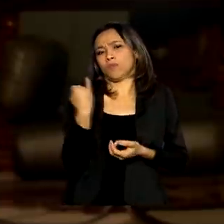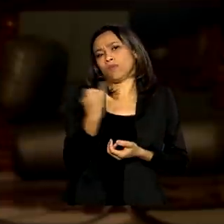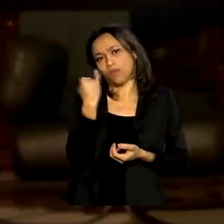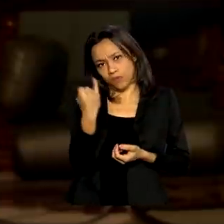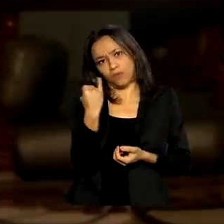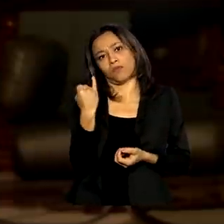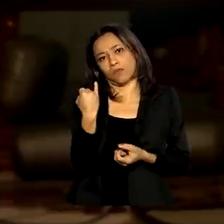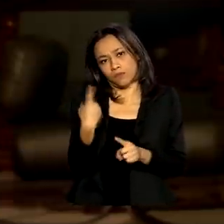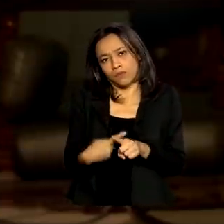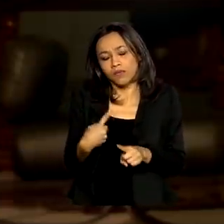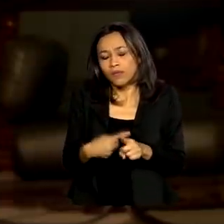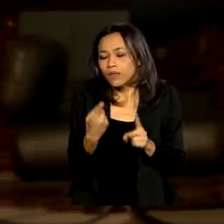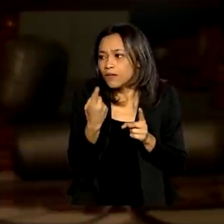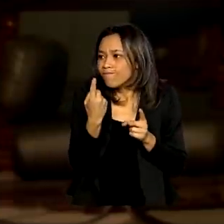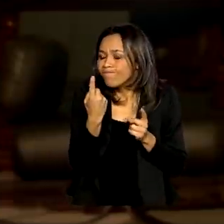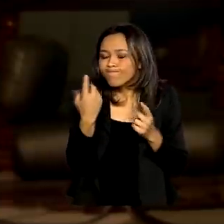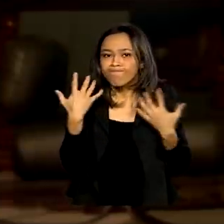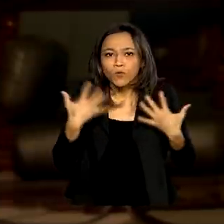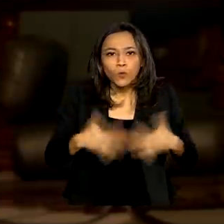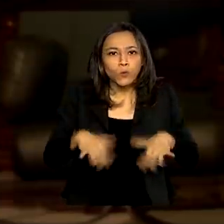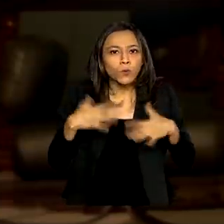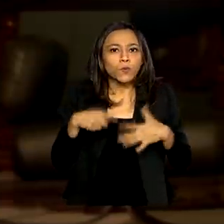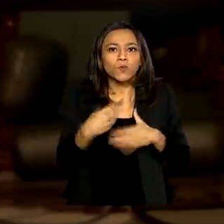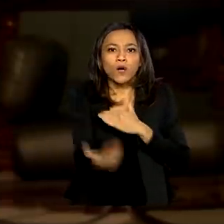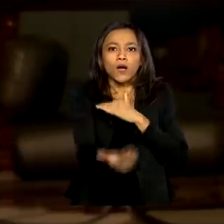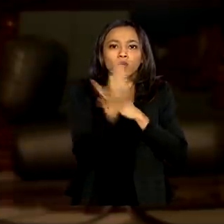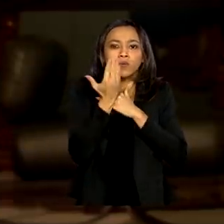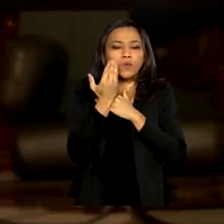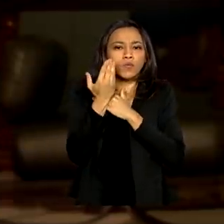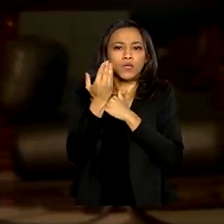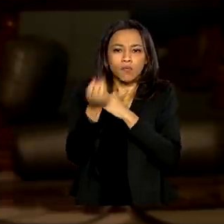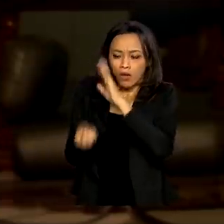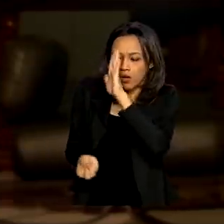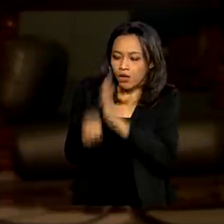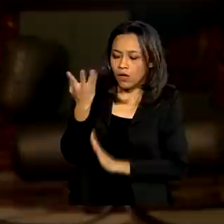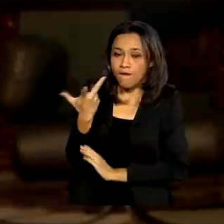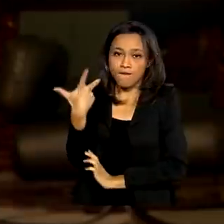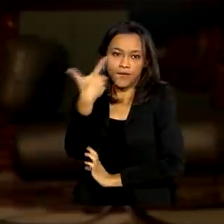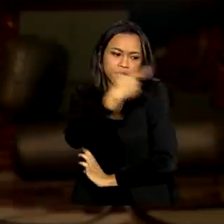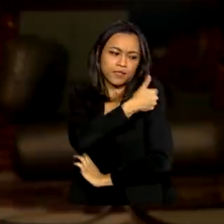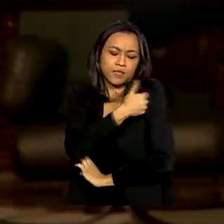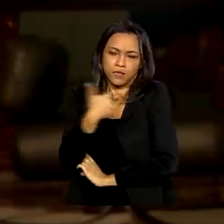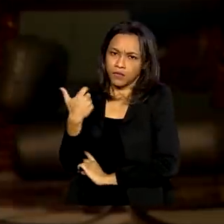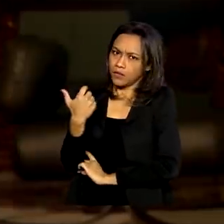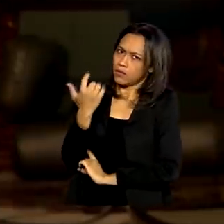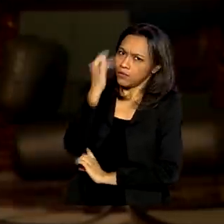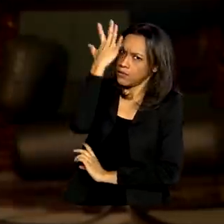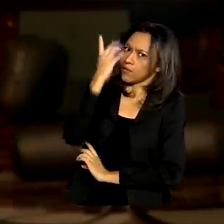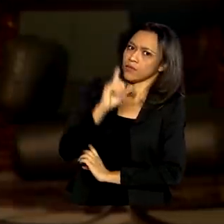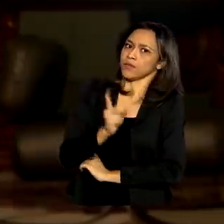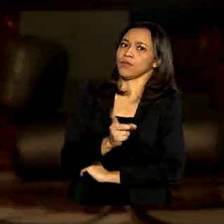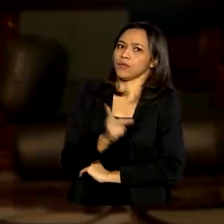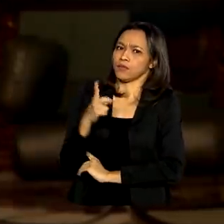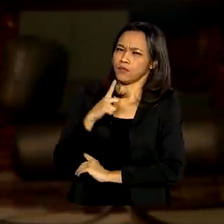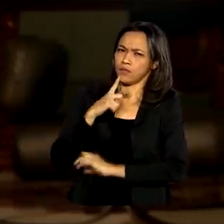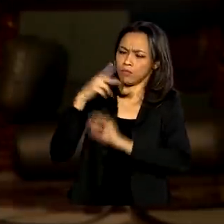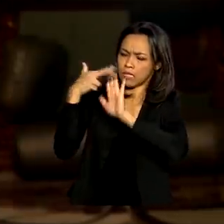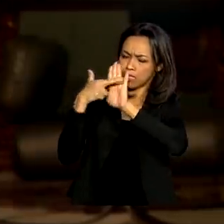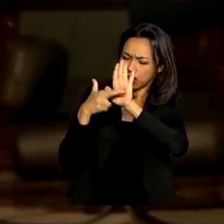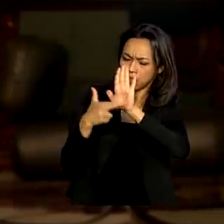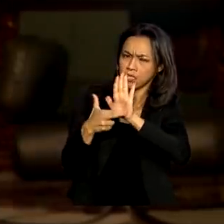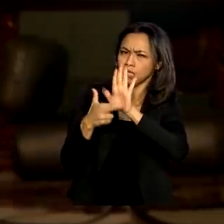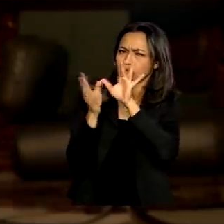essenciais para o desenvolvimento de vacinas, que é um sistema mais complexo, tem um protocolo muito